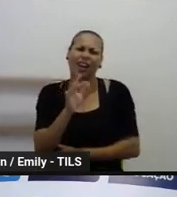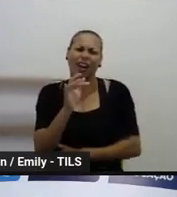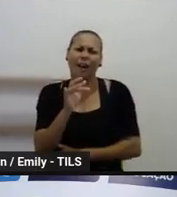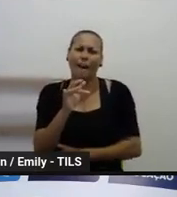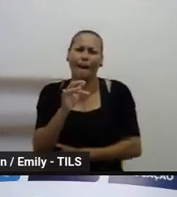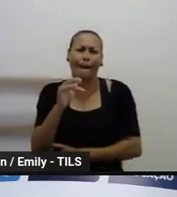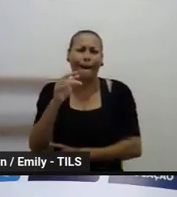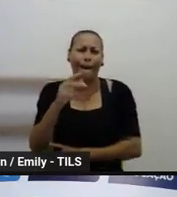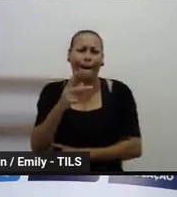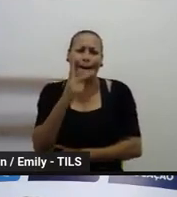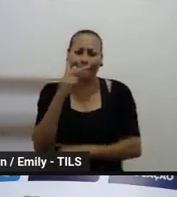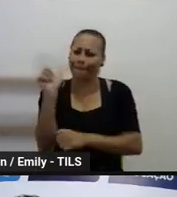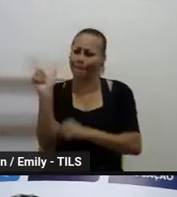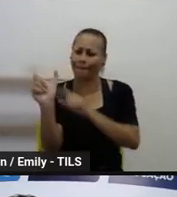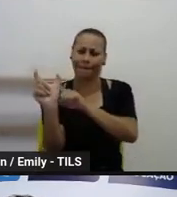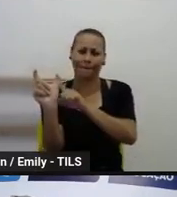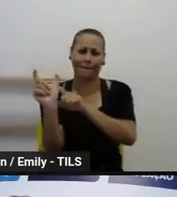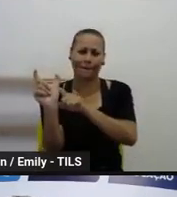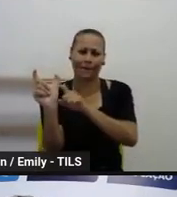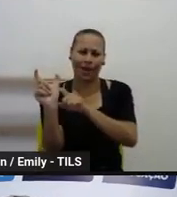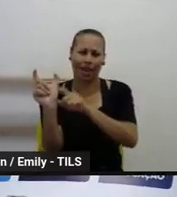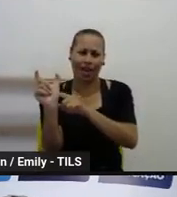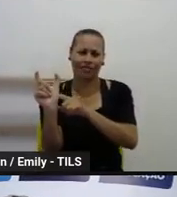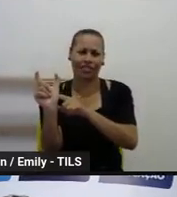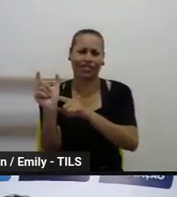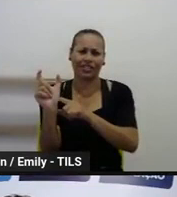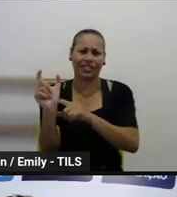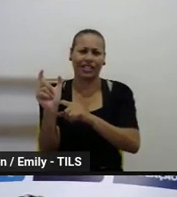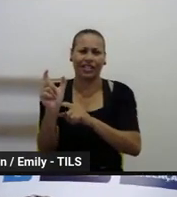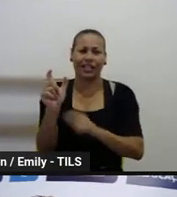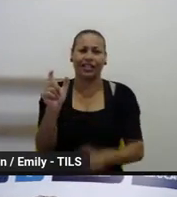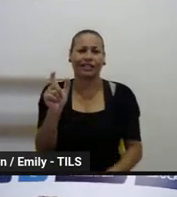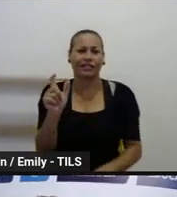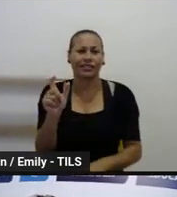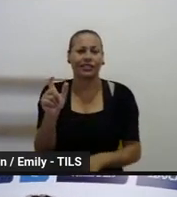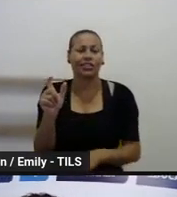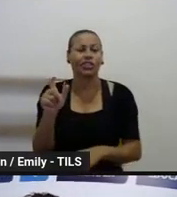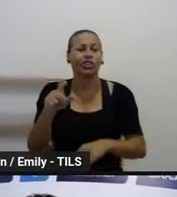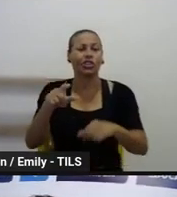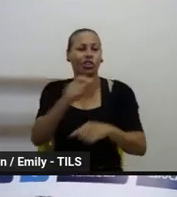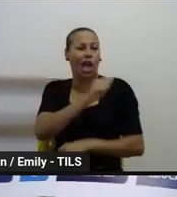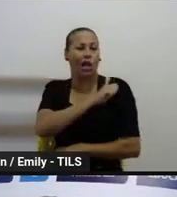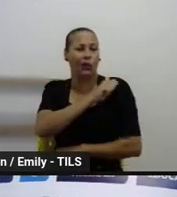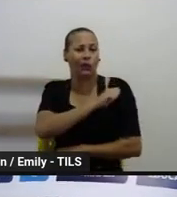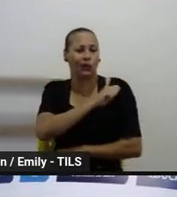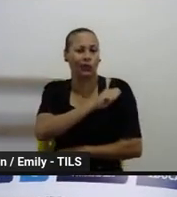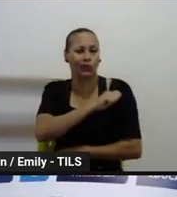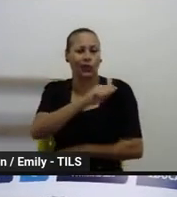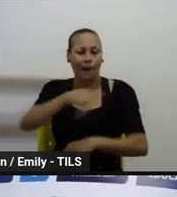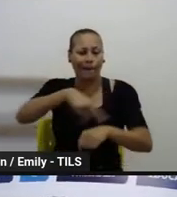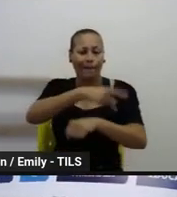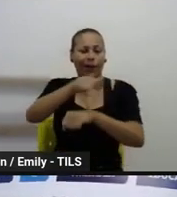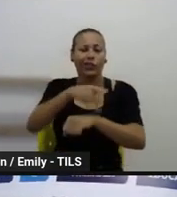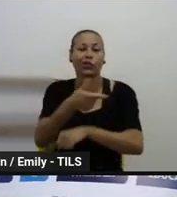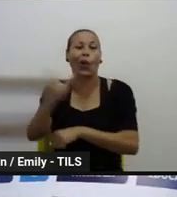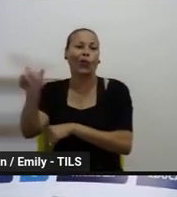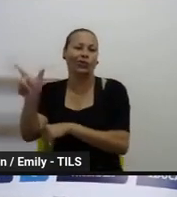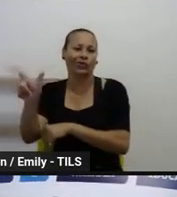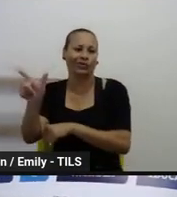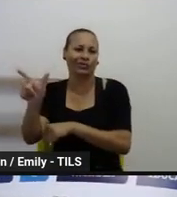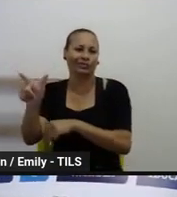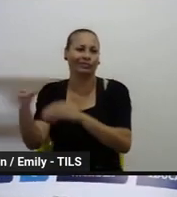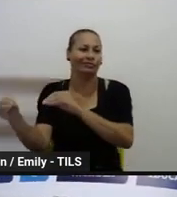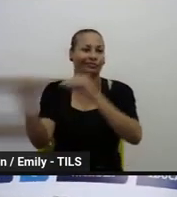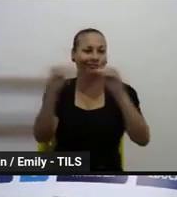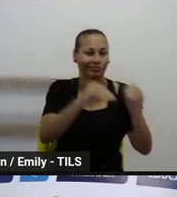distante. Então, a gente tem chamado estudantes internacionais exatamente por isso, né, essa perspectiva de pessoas